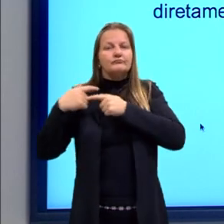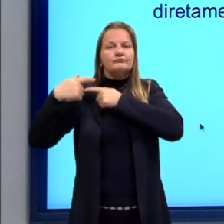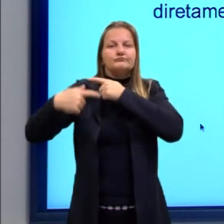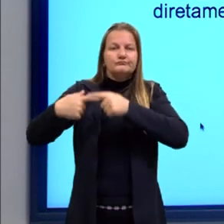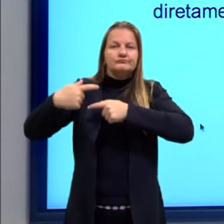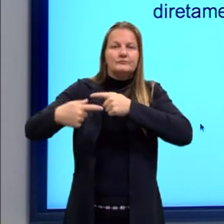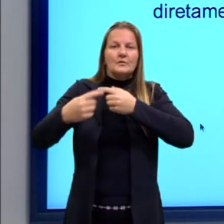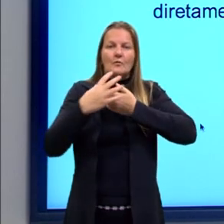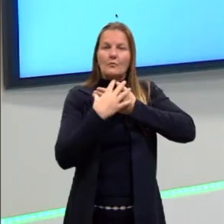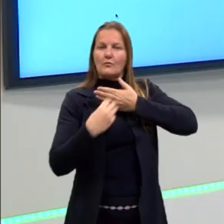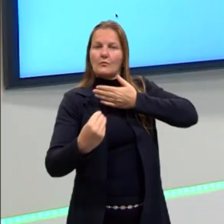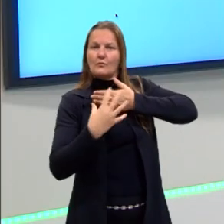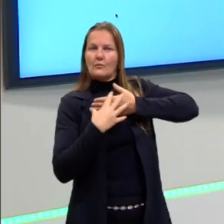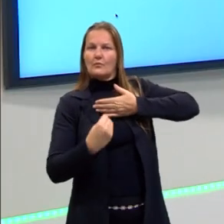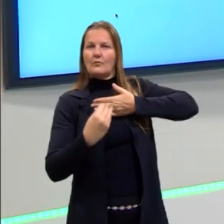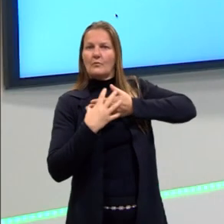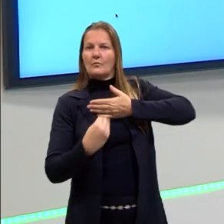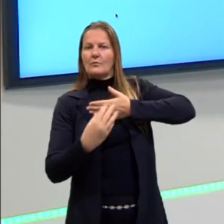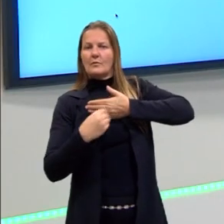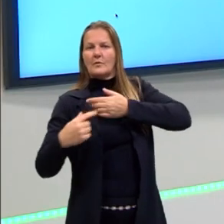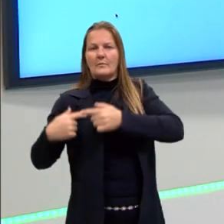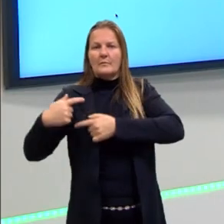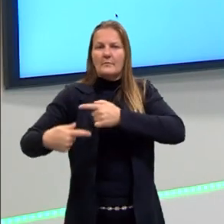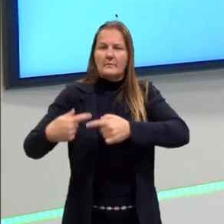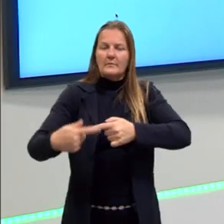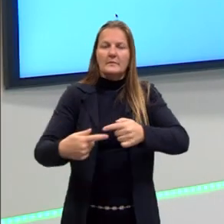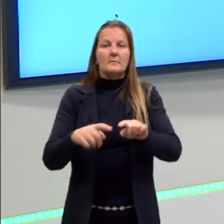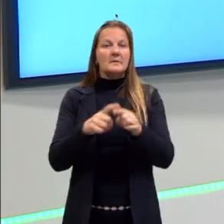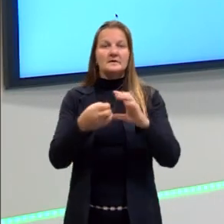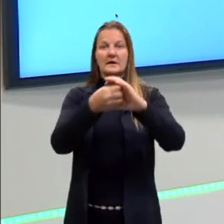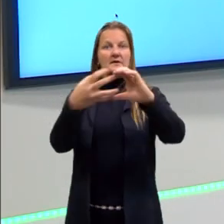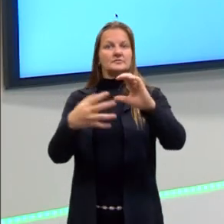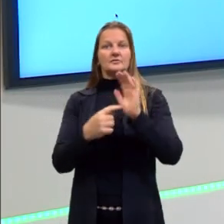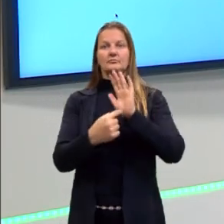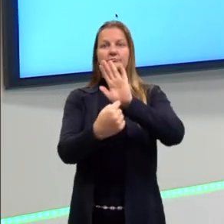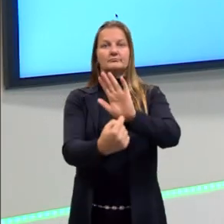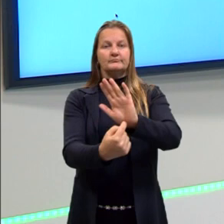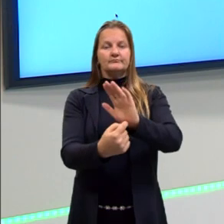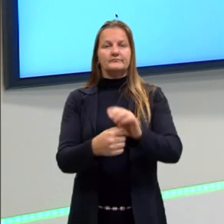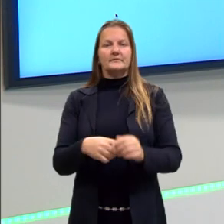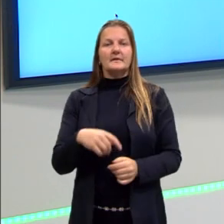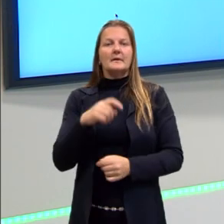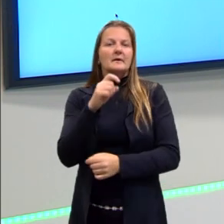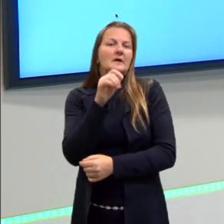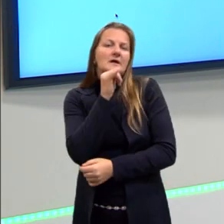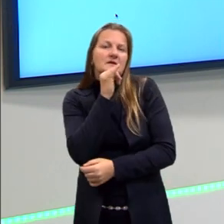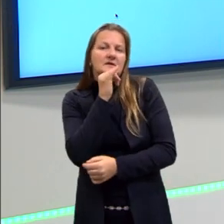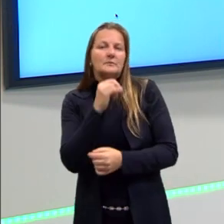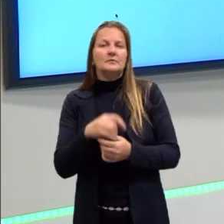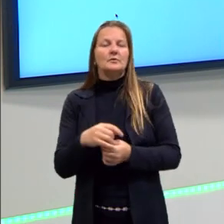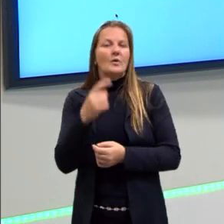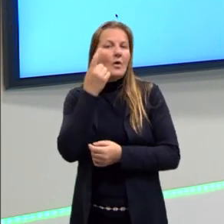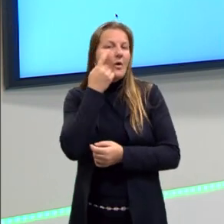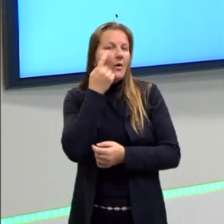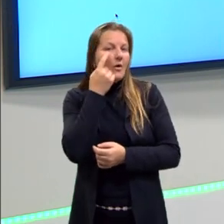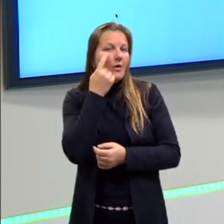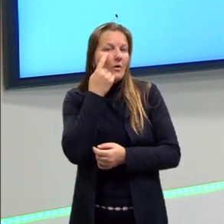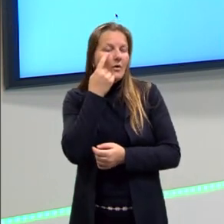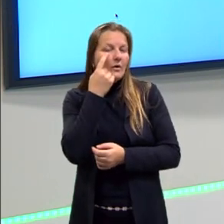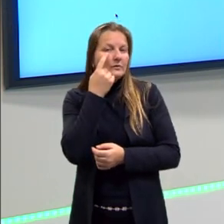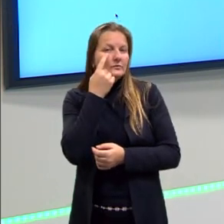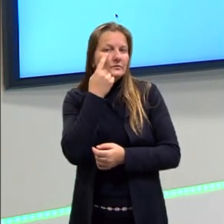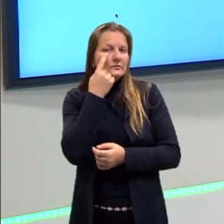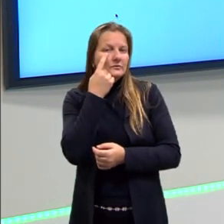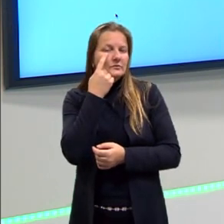Então, às vezes, nós podemos observar, né, que os pais, por exemplo, tem olhos castanhos e o